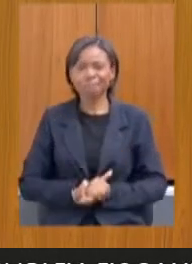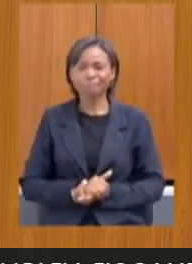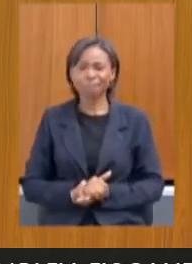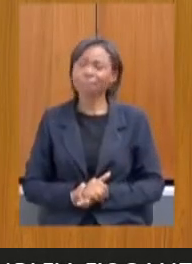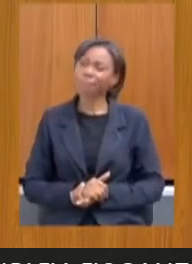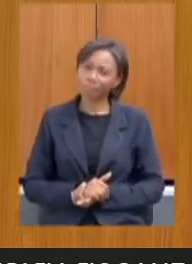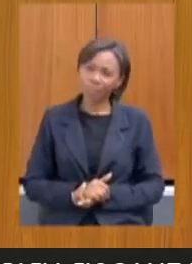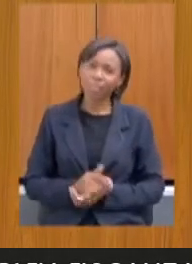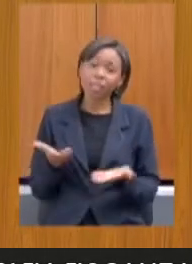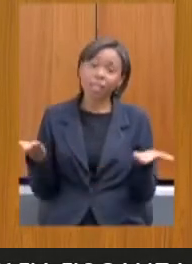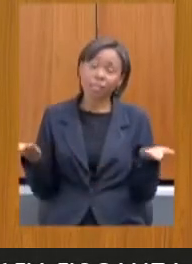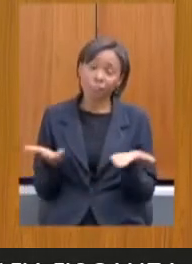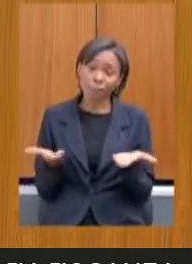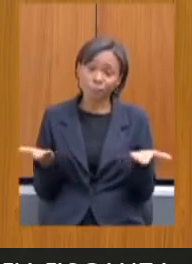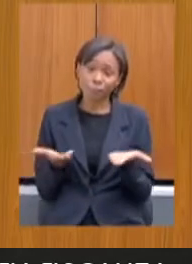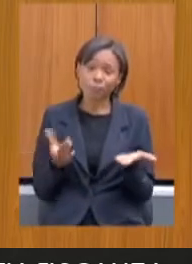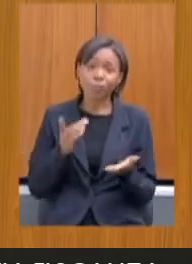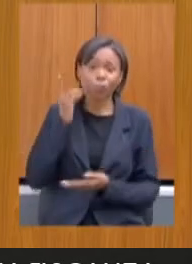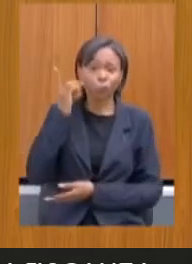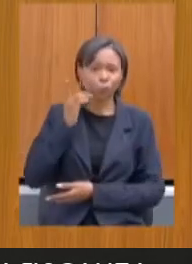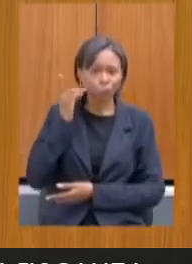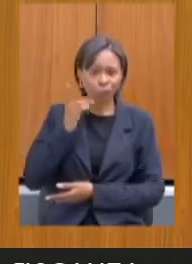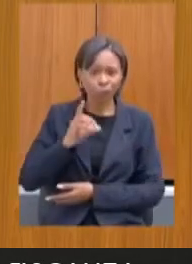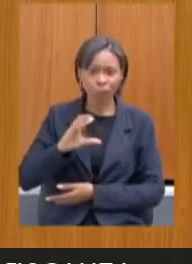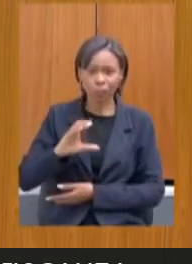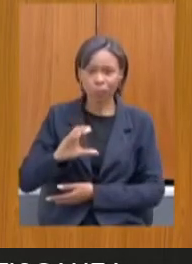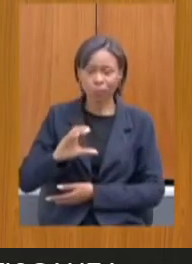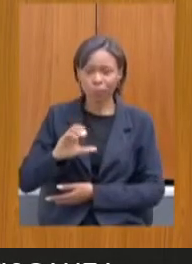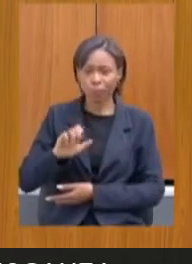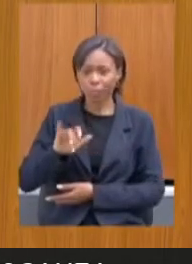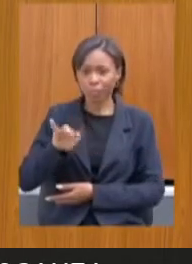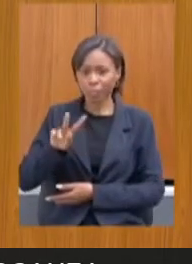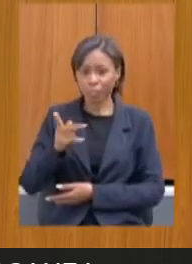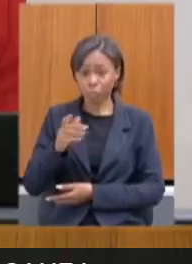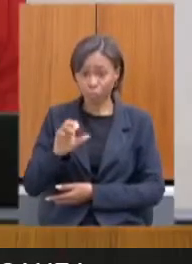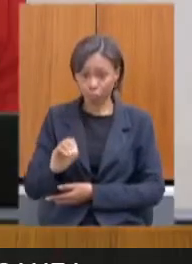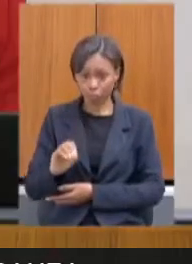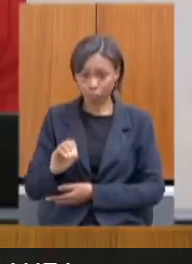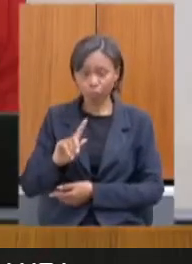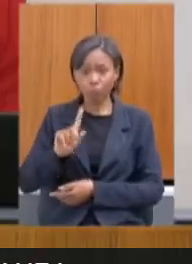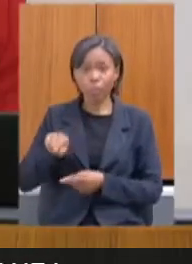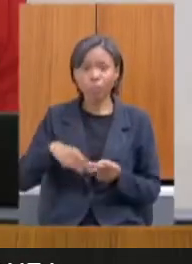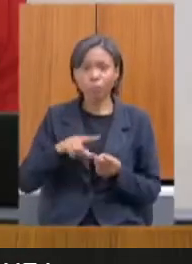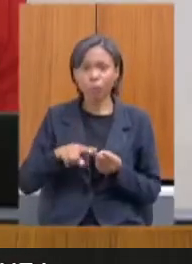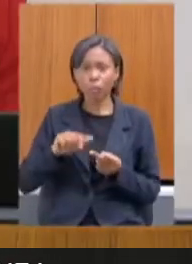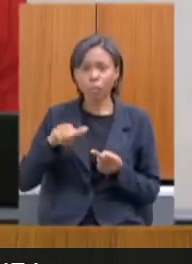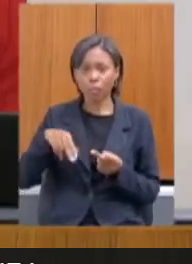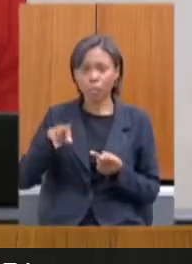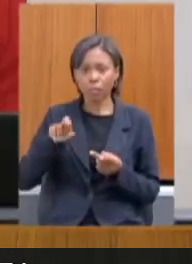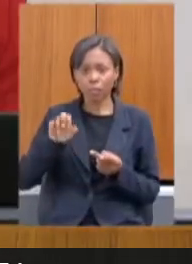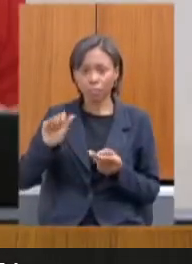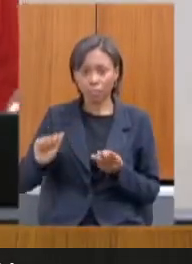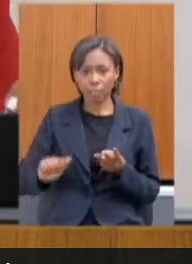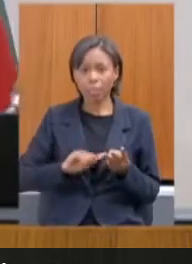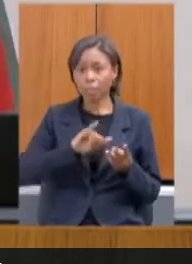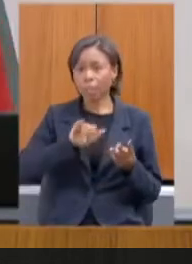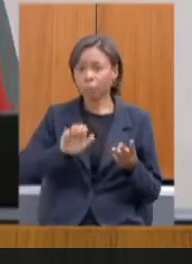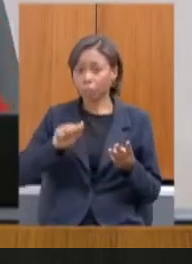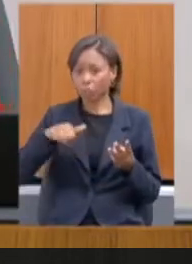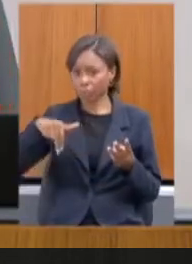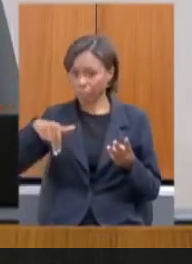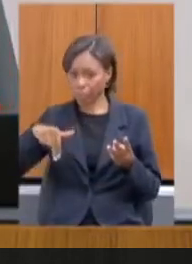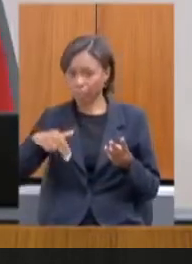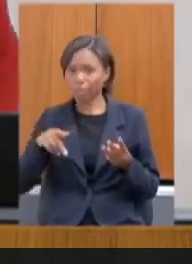Obrigada. Agora, com a palavra, o deputado Celinho Citrocel, em seguida, André de Jesus, depois o doutor Jean Freire, que está aqui